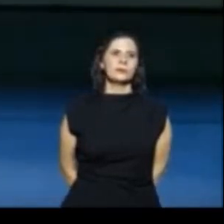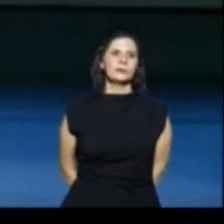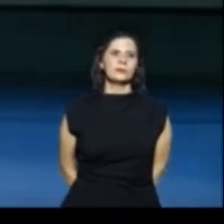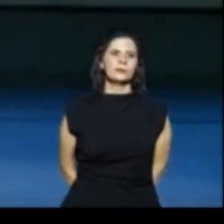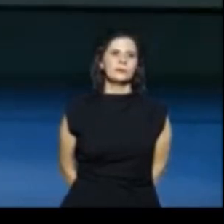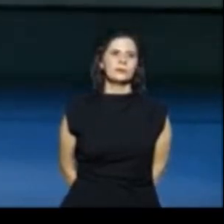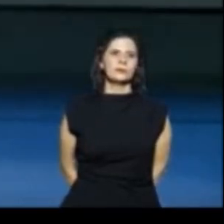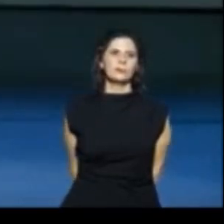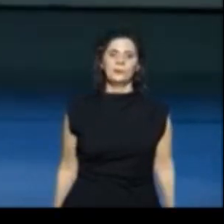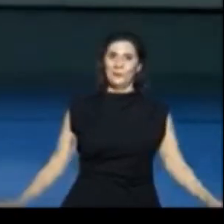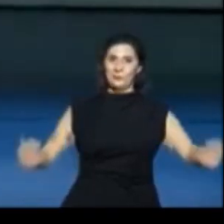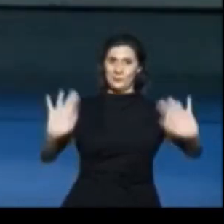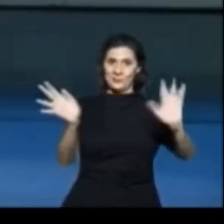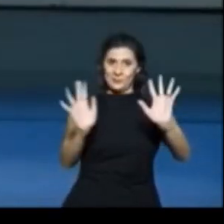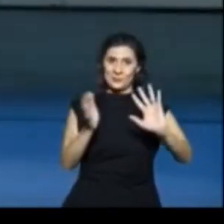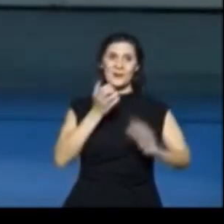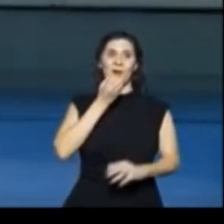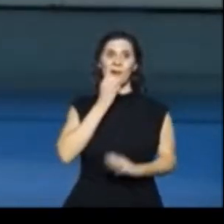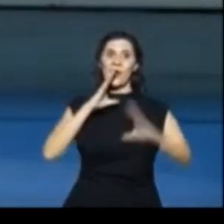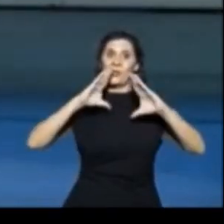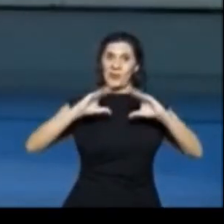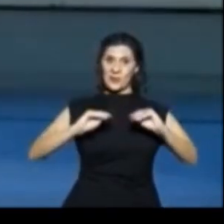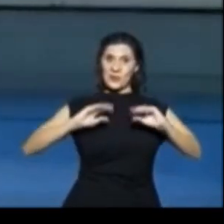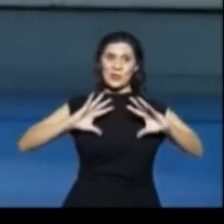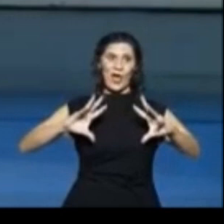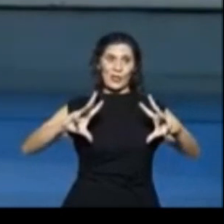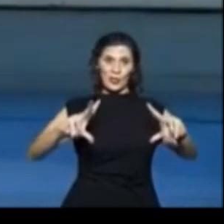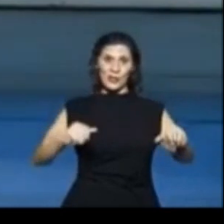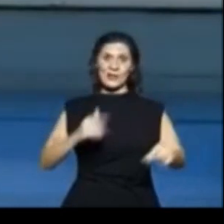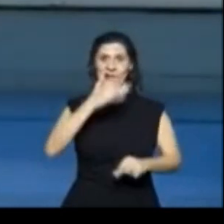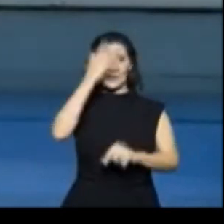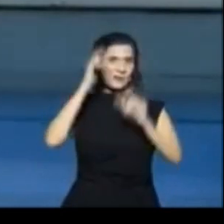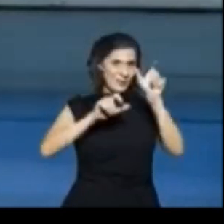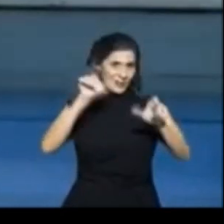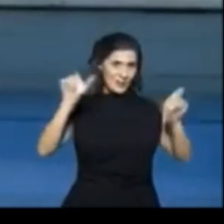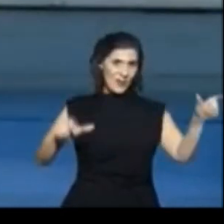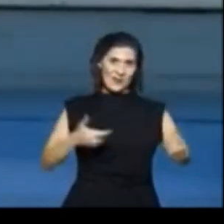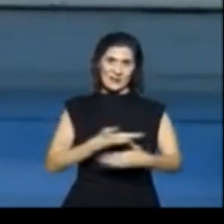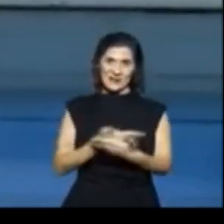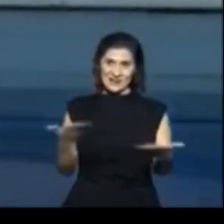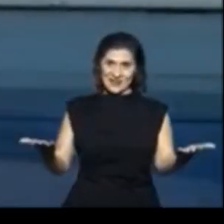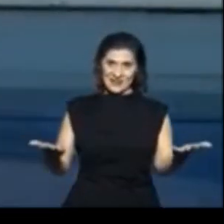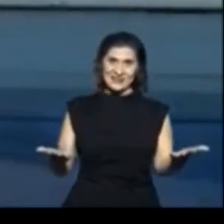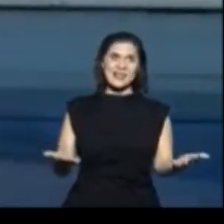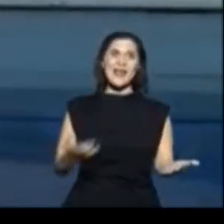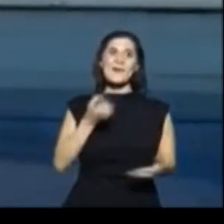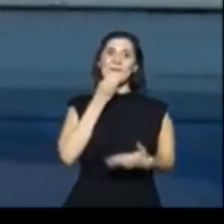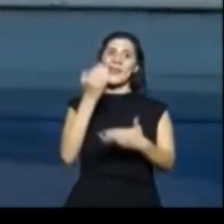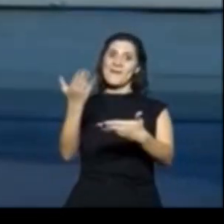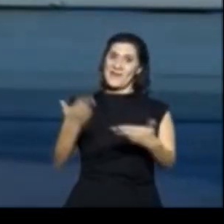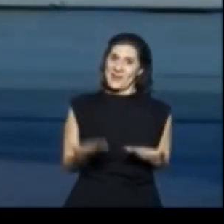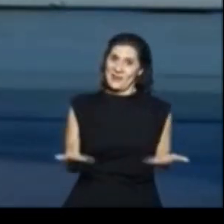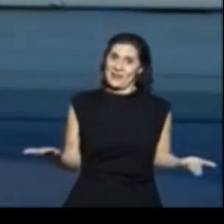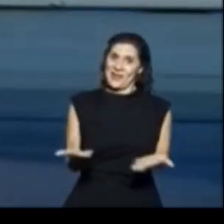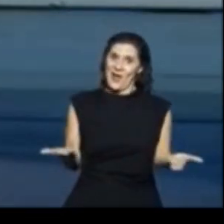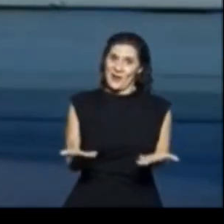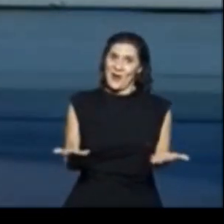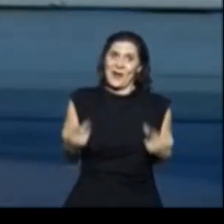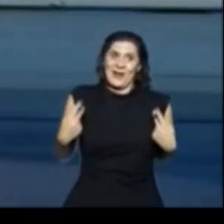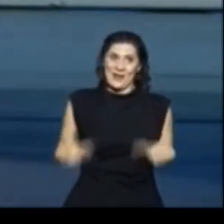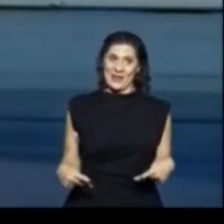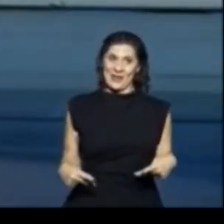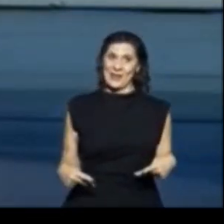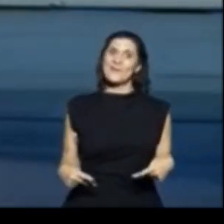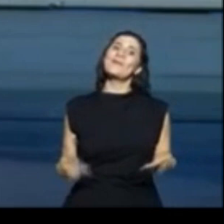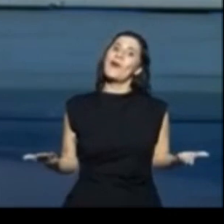Boa noite a todos e a todas. Sejam bem-vindos e bem-vindas